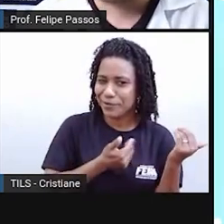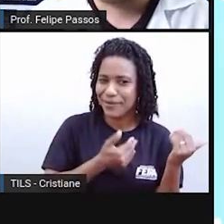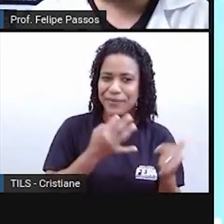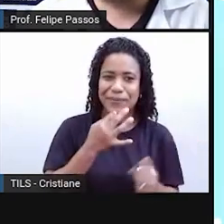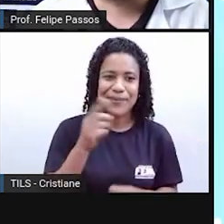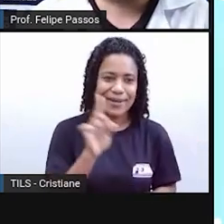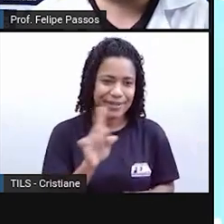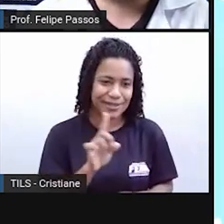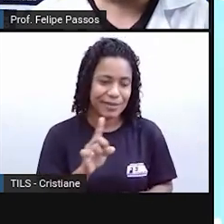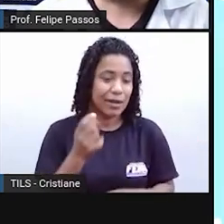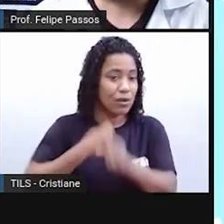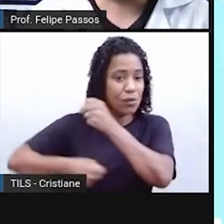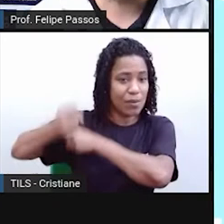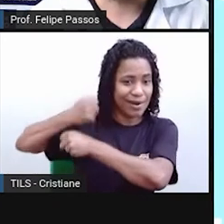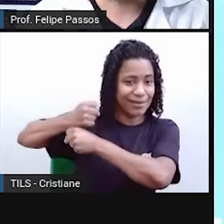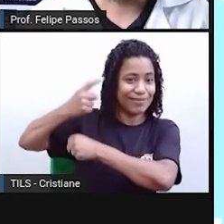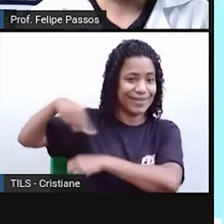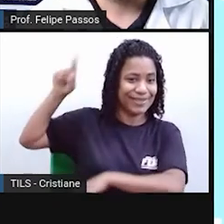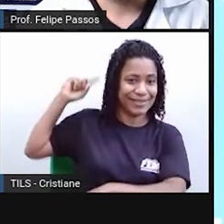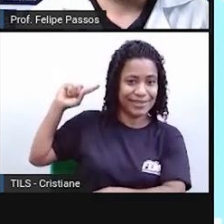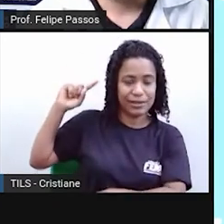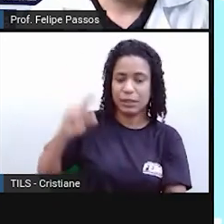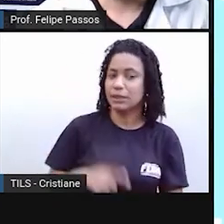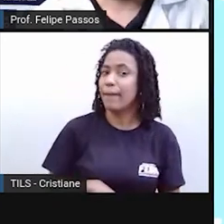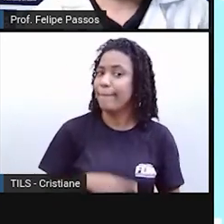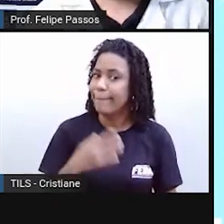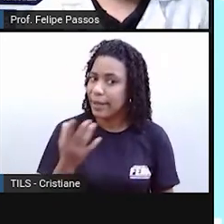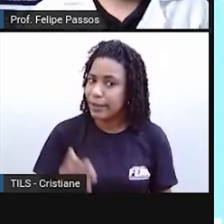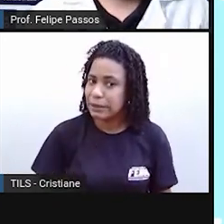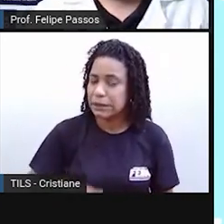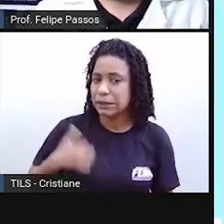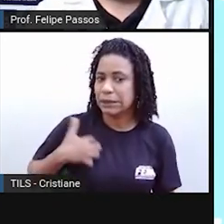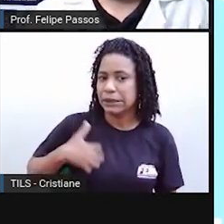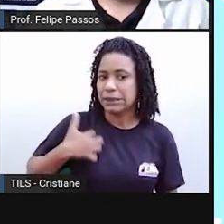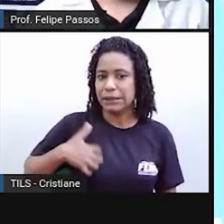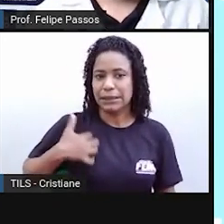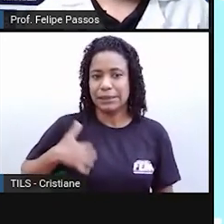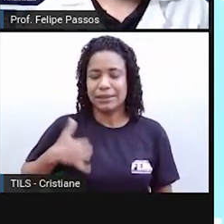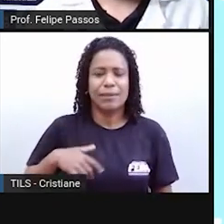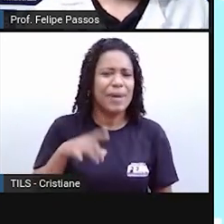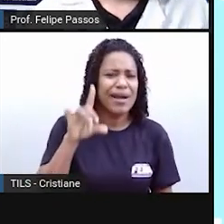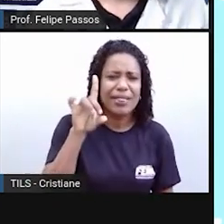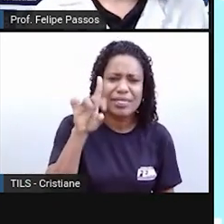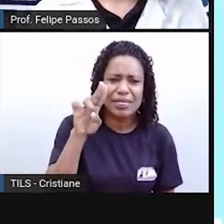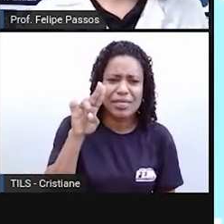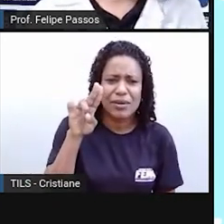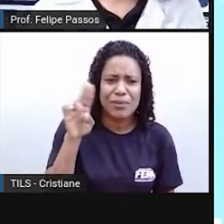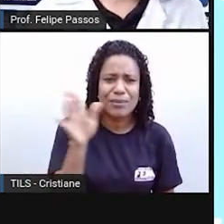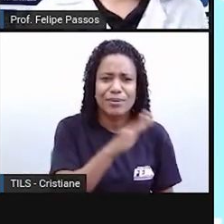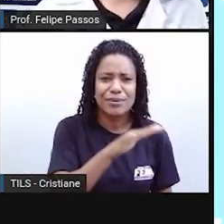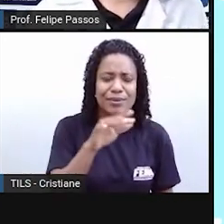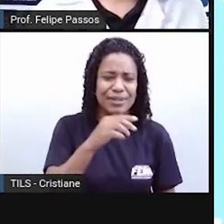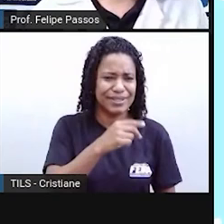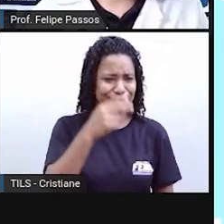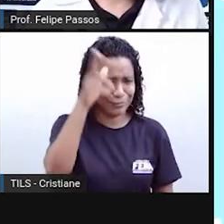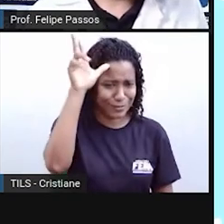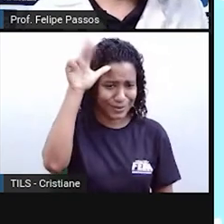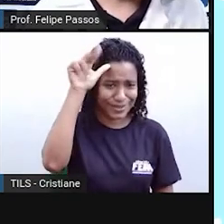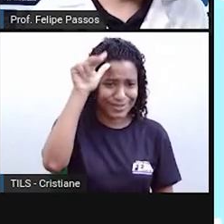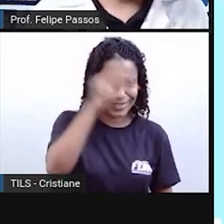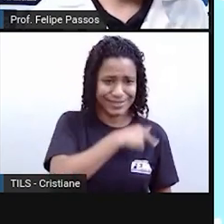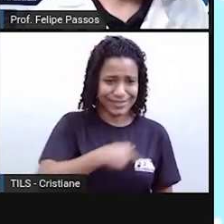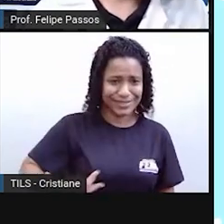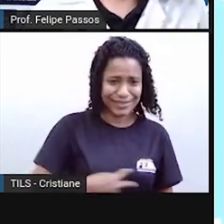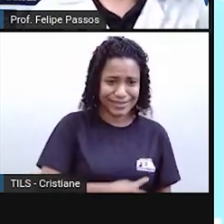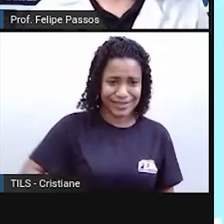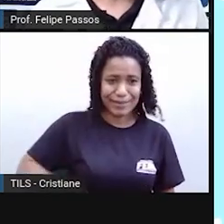Mas, alguns anos atrás, a gente usava. Deu zebra. Zebra é um animal, né? Dar zebra significa que algo deu